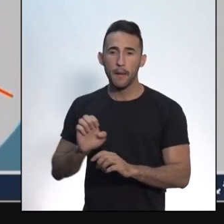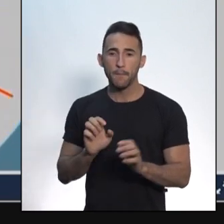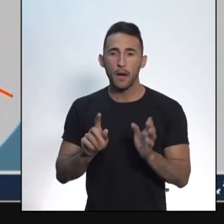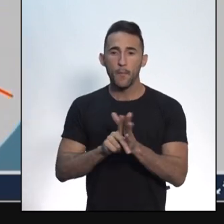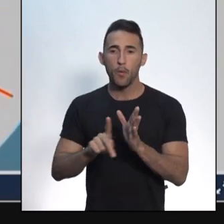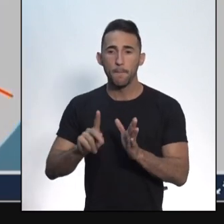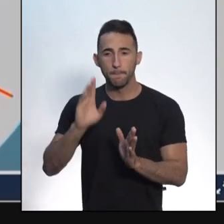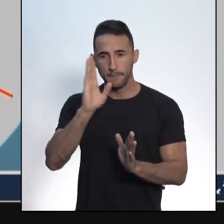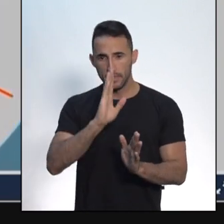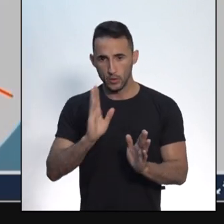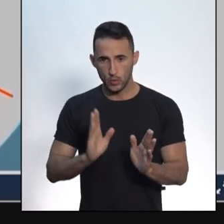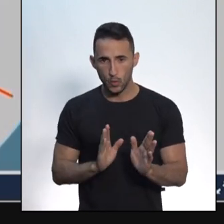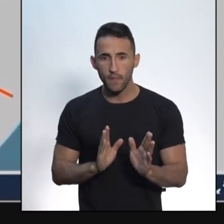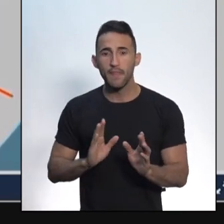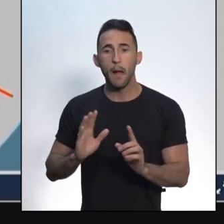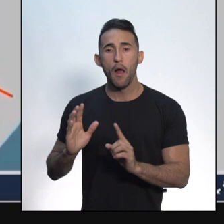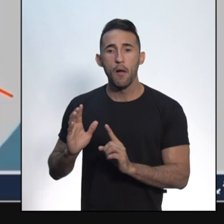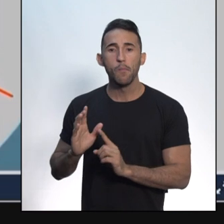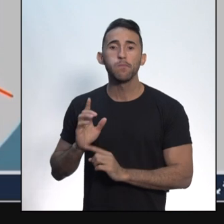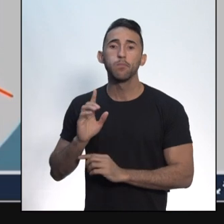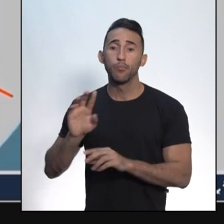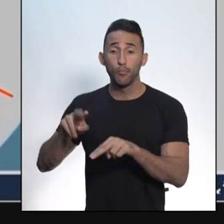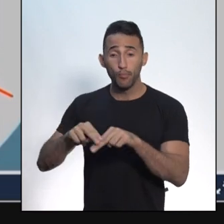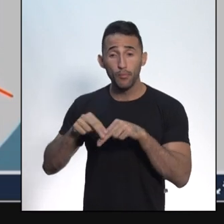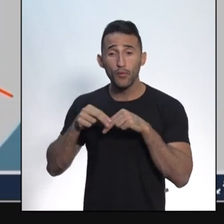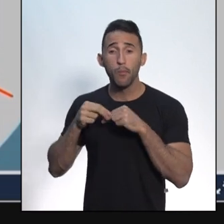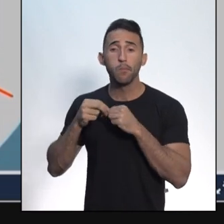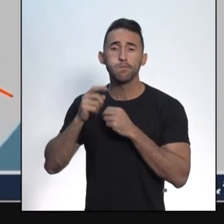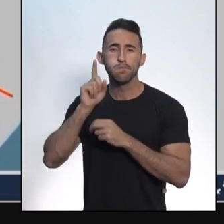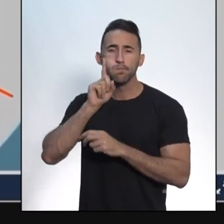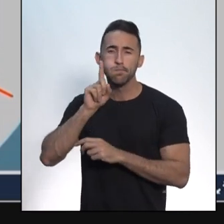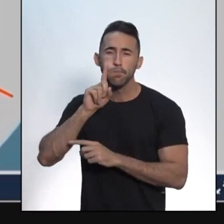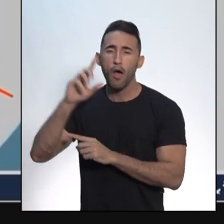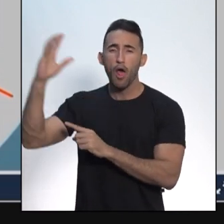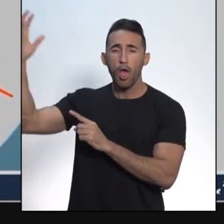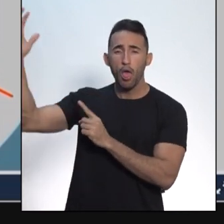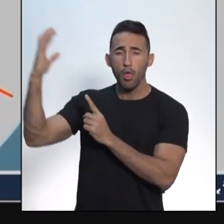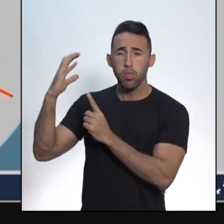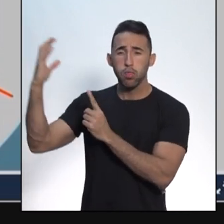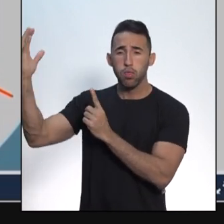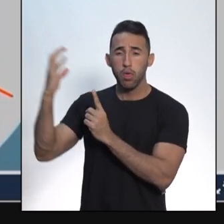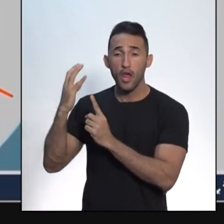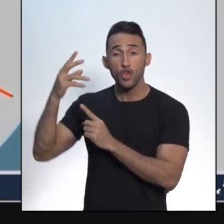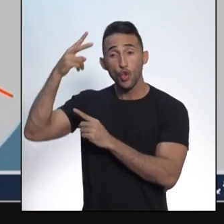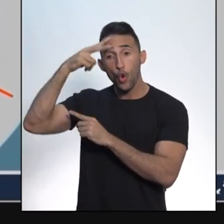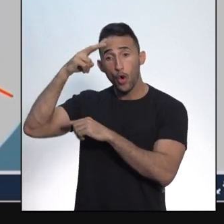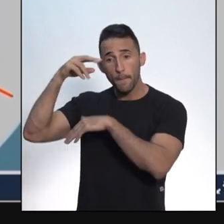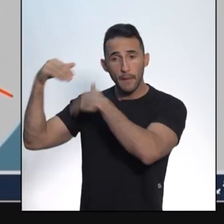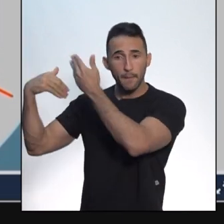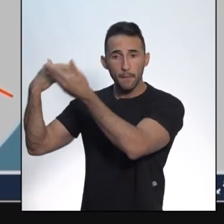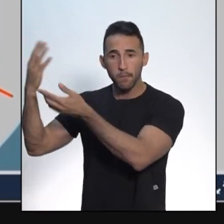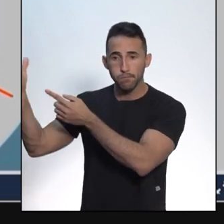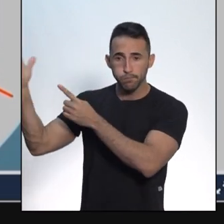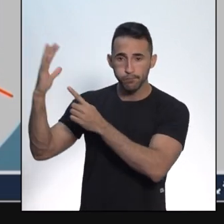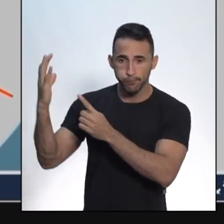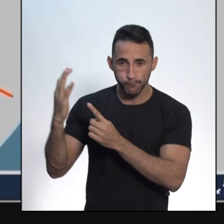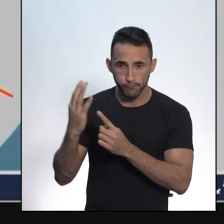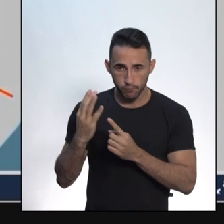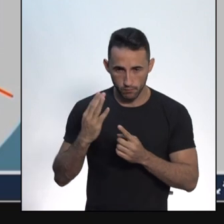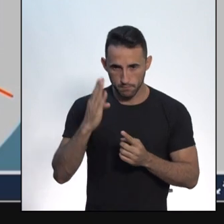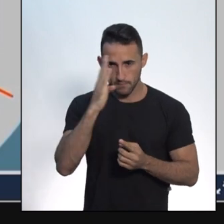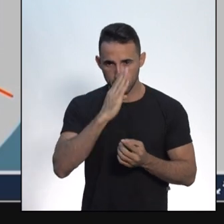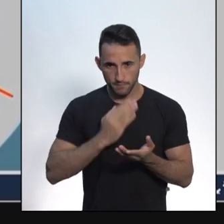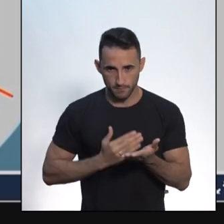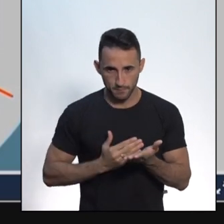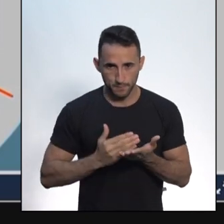influência da república norte-americana, da história dos Estados Unidos, sobre a formação da república